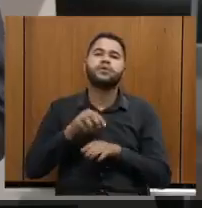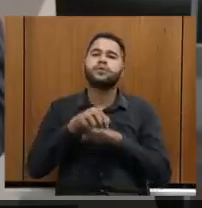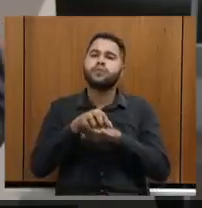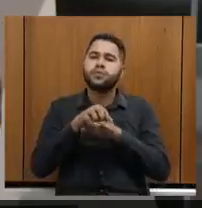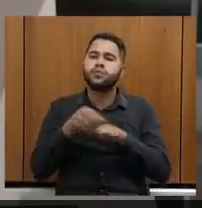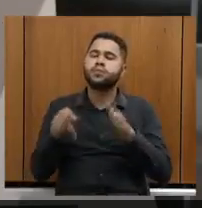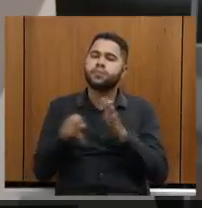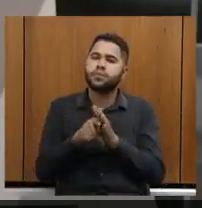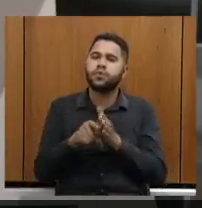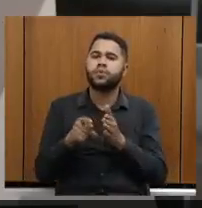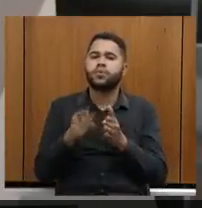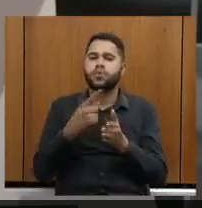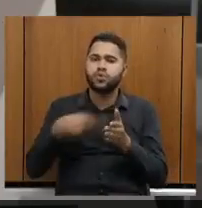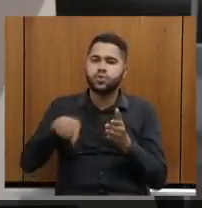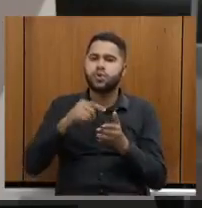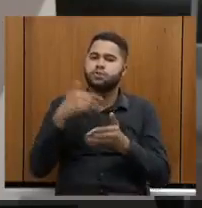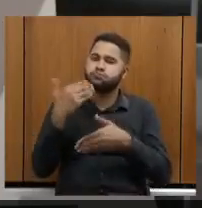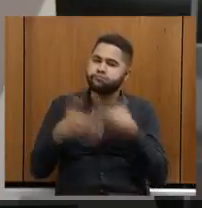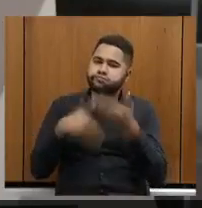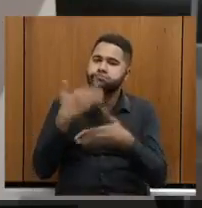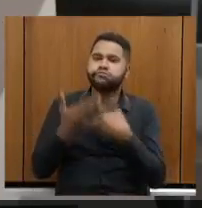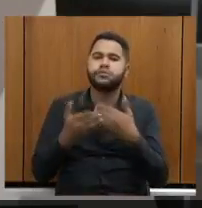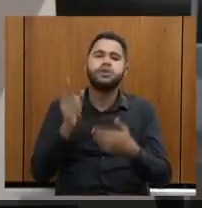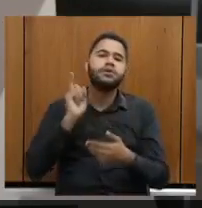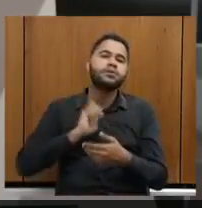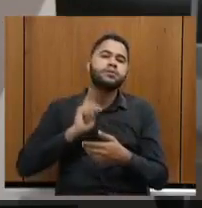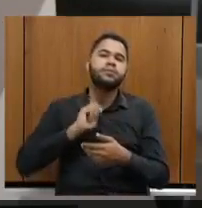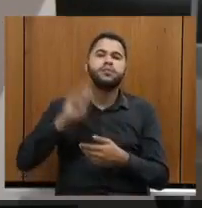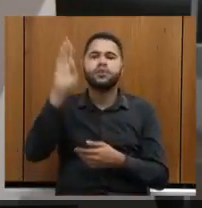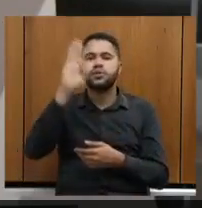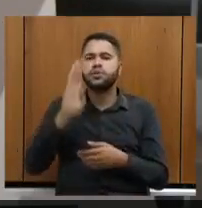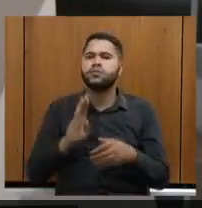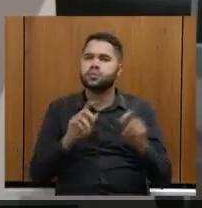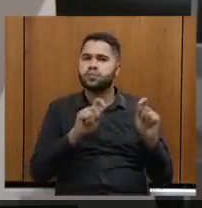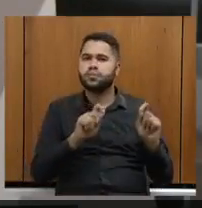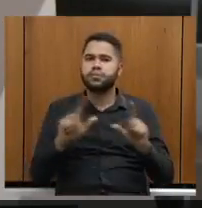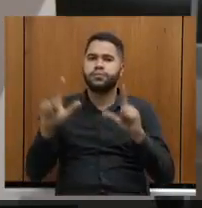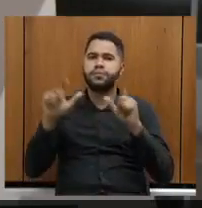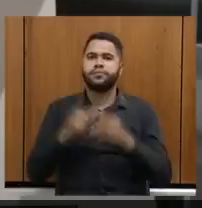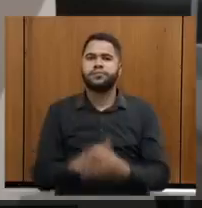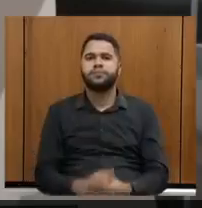proximidade, essa que nós vamos fazendo ao longo do tempo. Minas para o Brasil, pode passar.